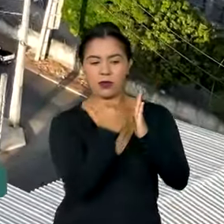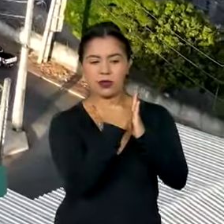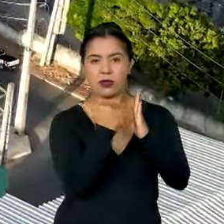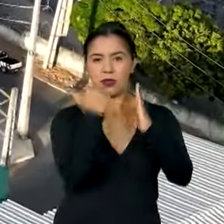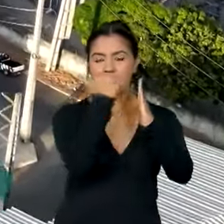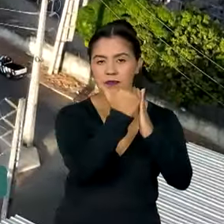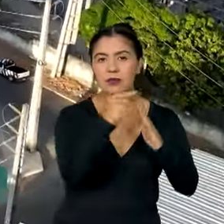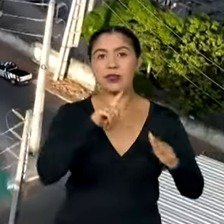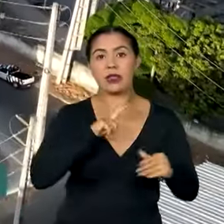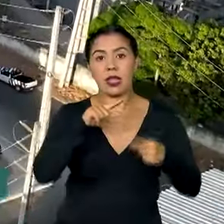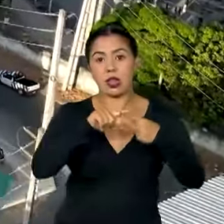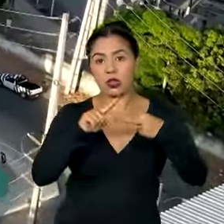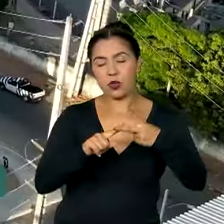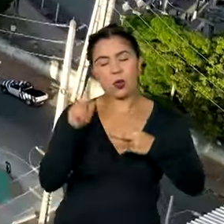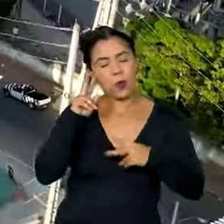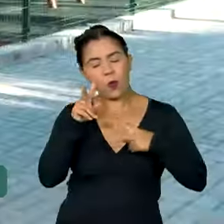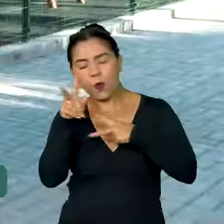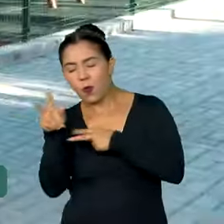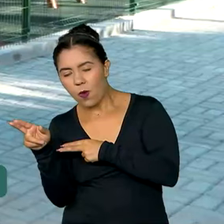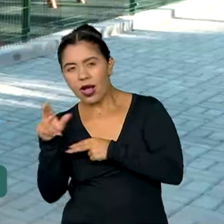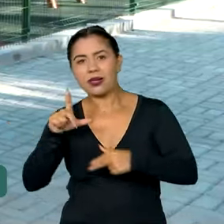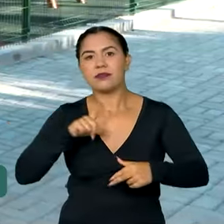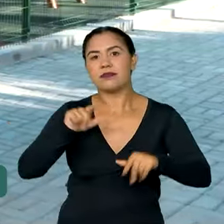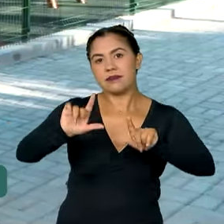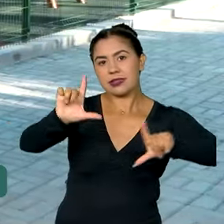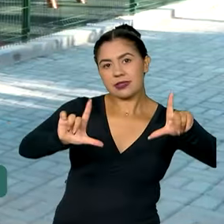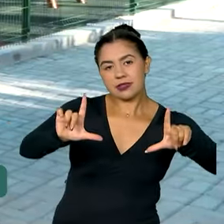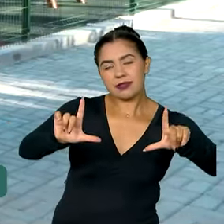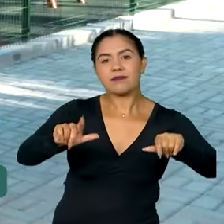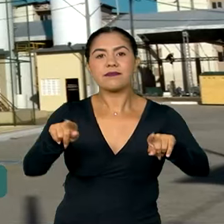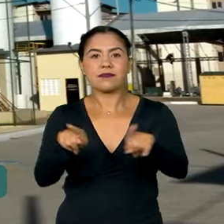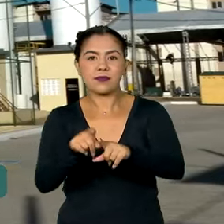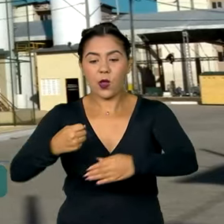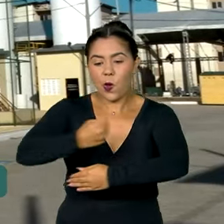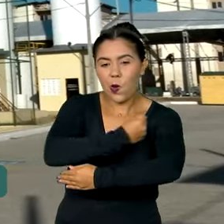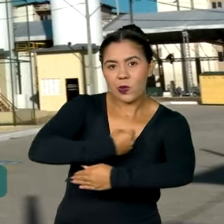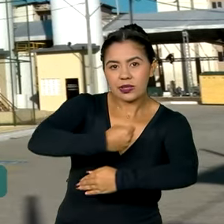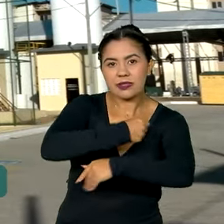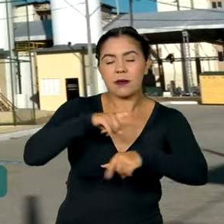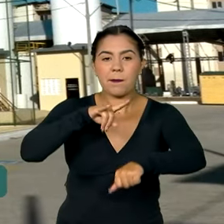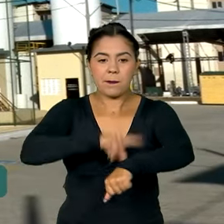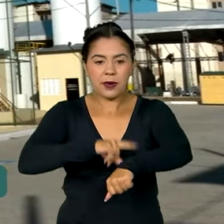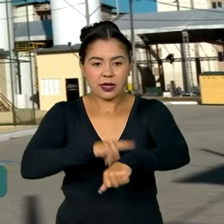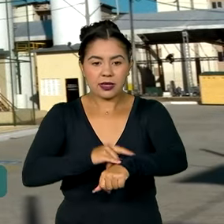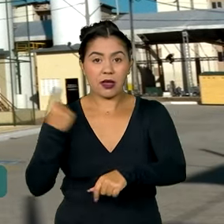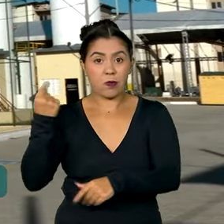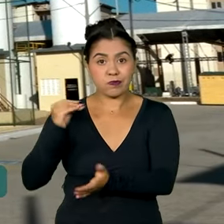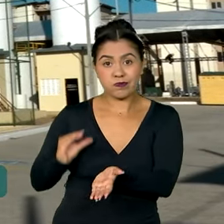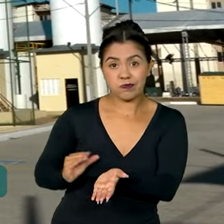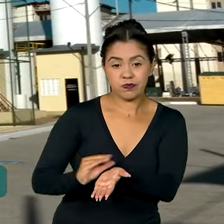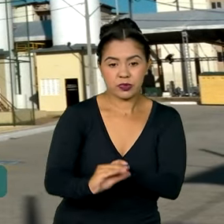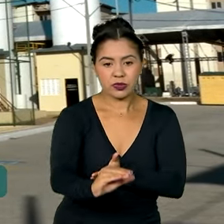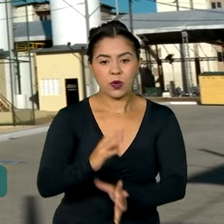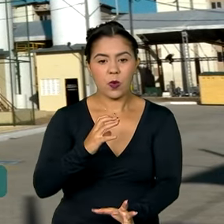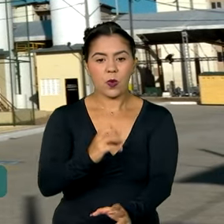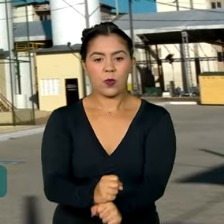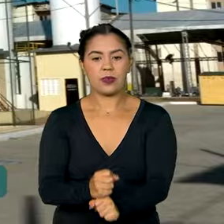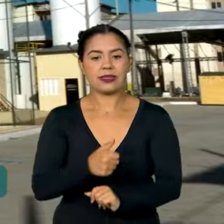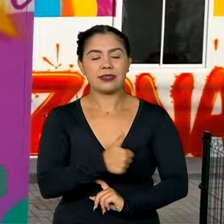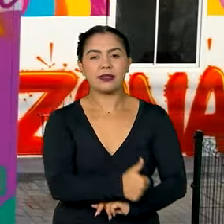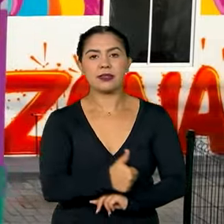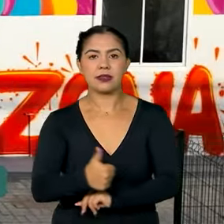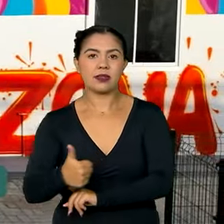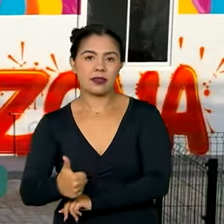quartos, sala, cozinha e banheiro. Os investimentos aqui ultrapassam os 115 milhões de